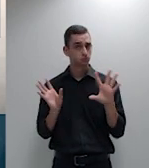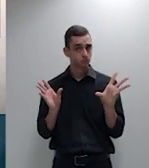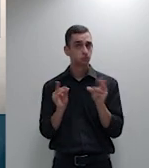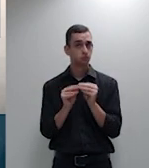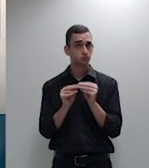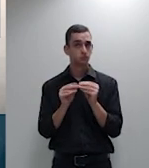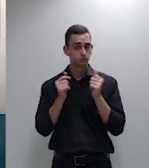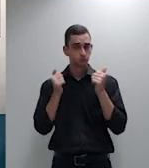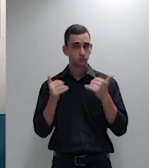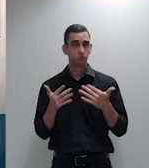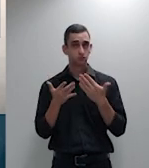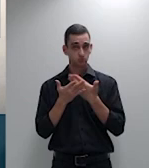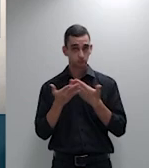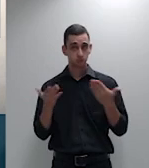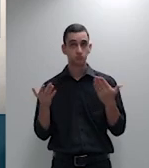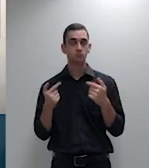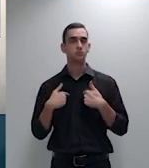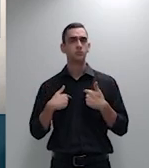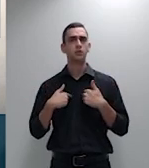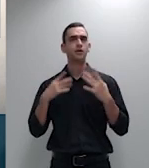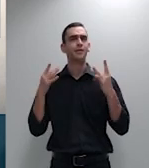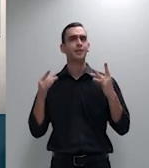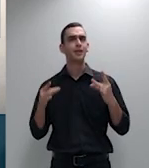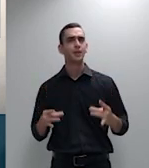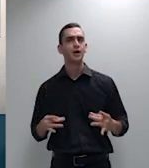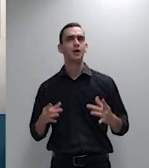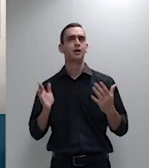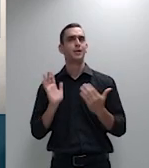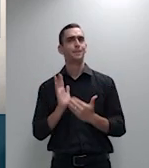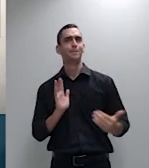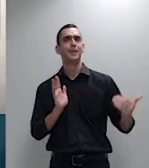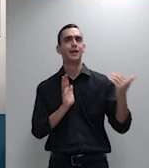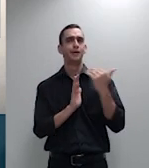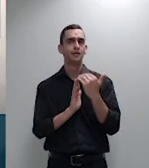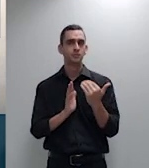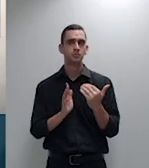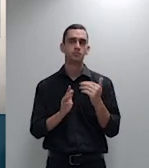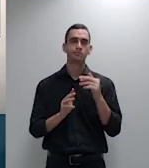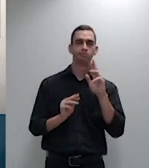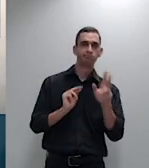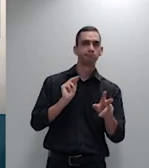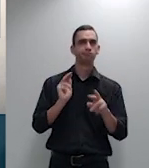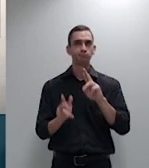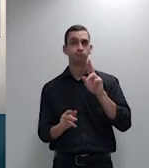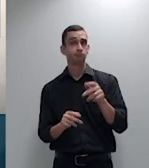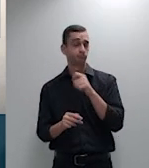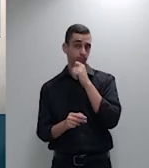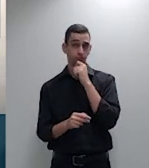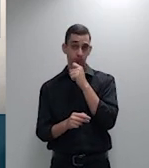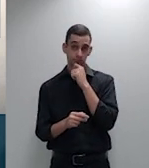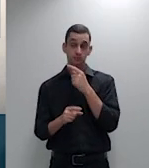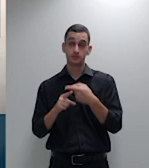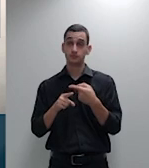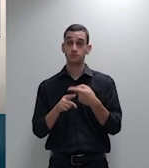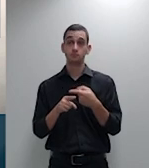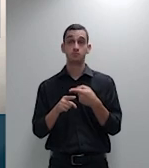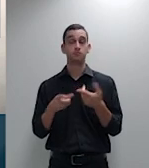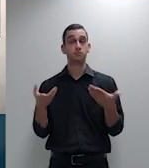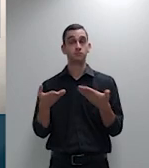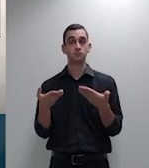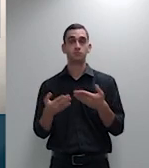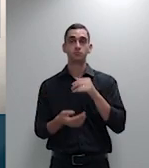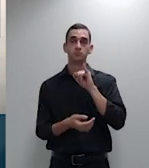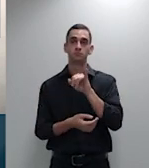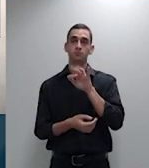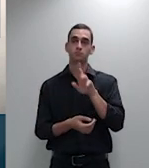nem nos detalhes do que geraram o caso concreto porque se trata do IRDR número 11